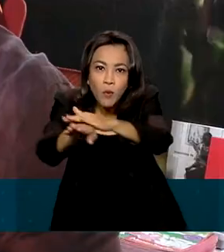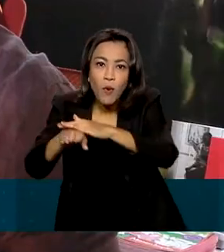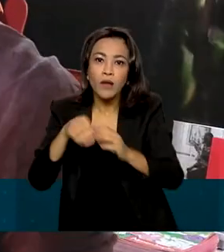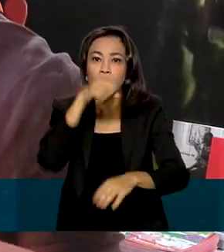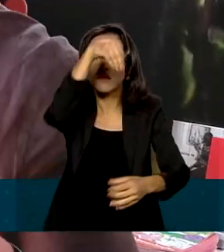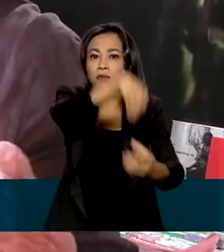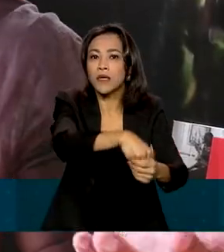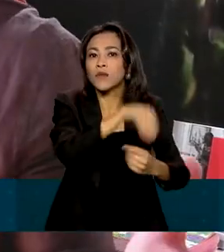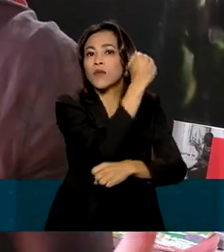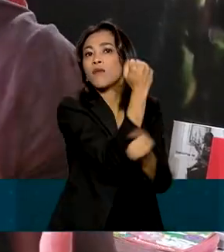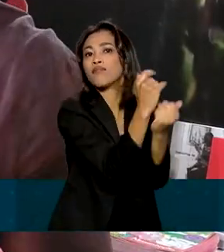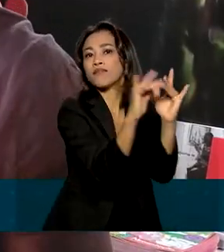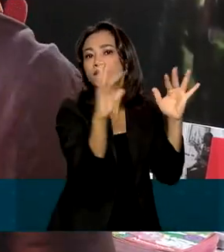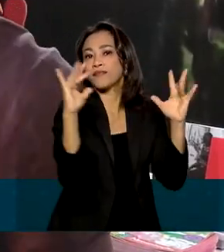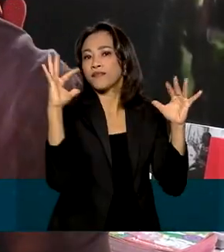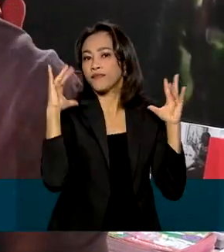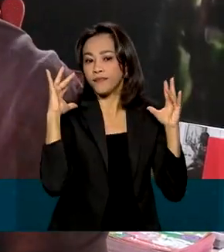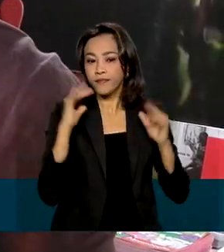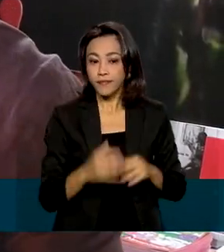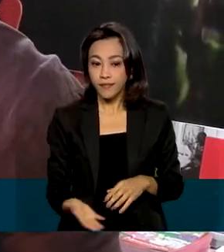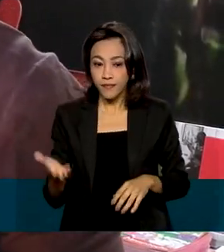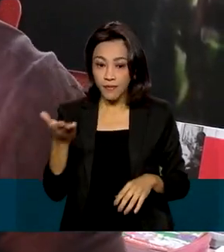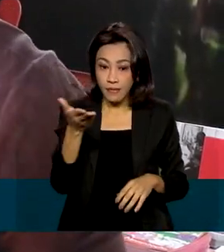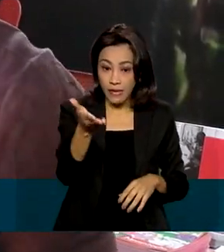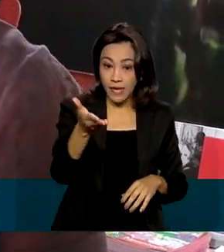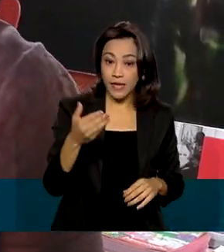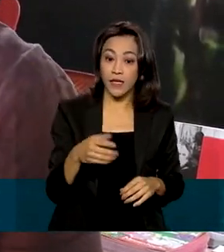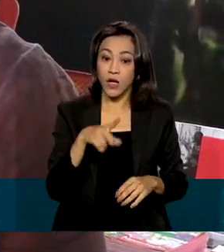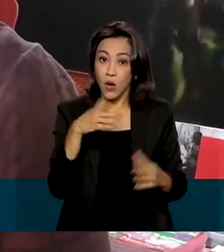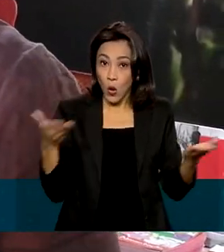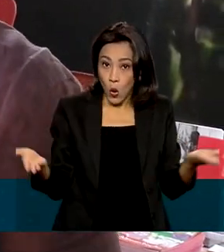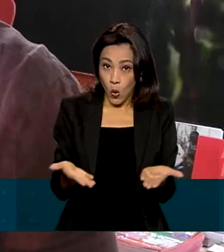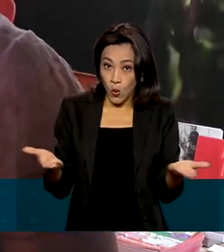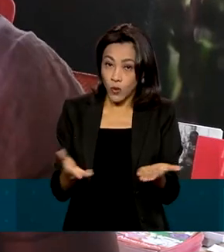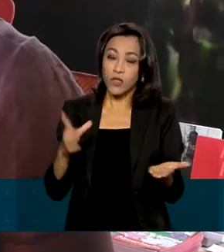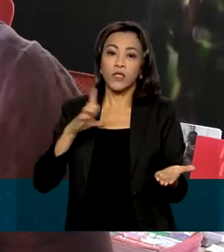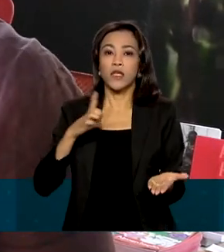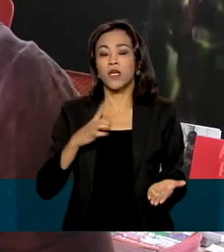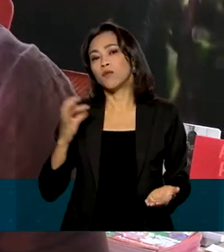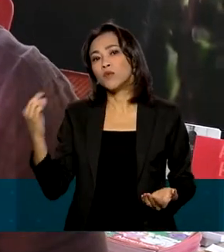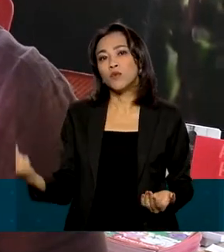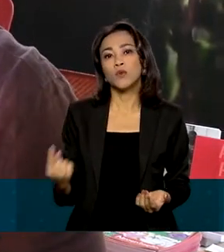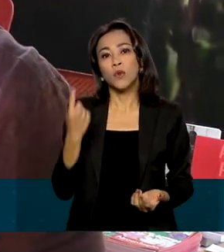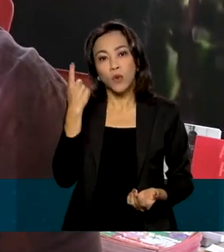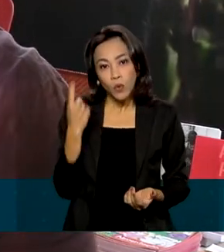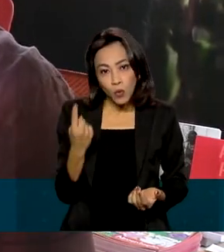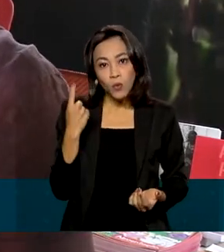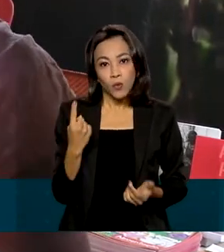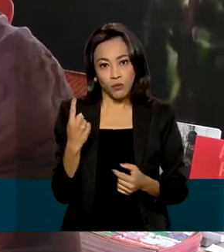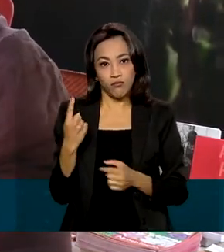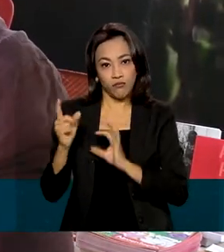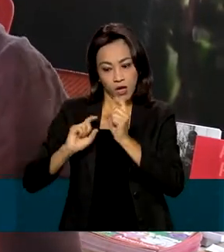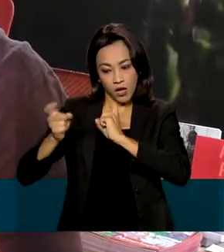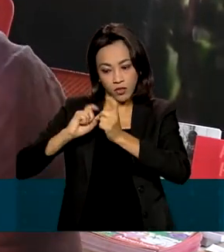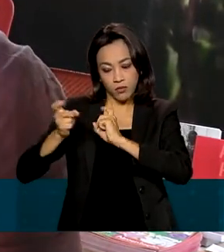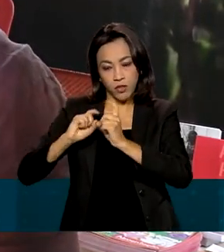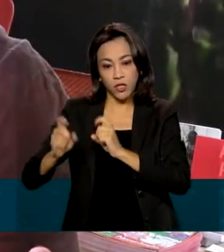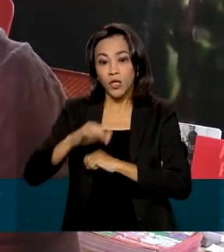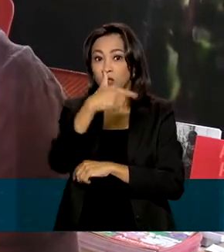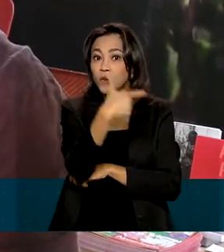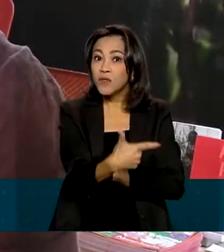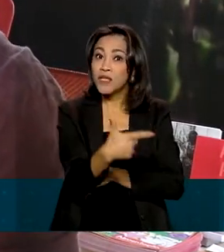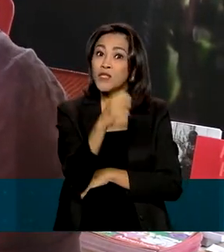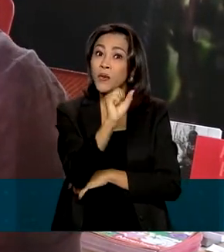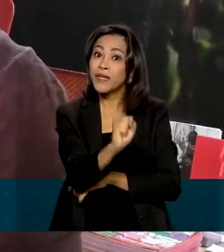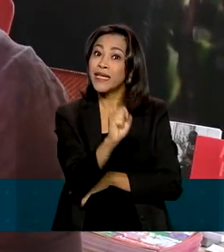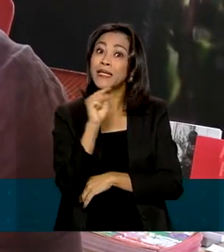É uma dimensão continental. A gente tem hoje cerca de um gestor de unidade de conservação para cada 280 mil